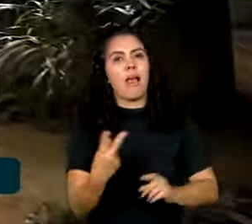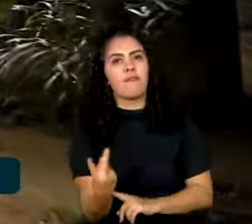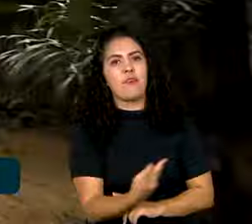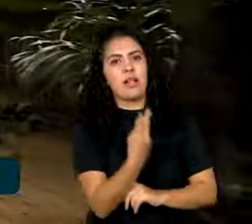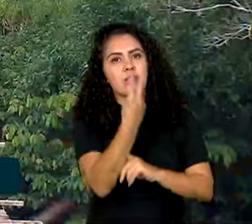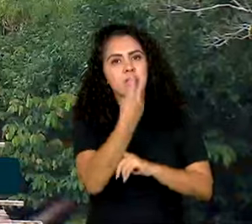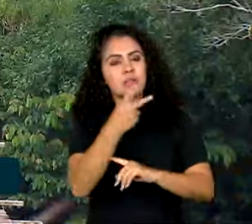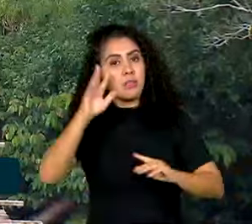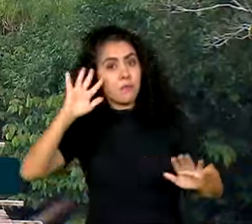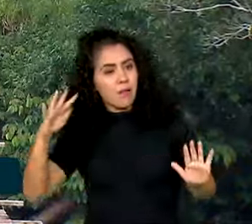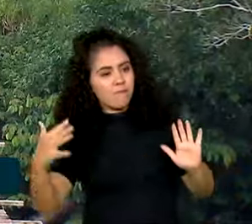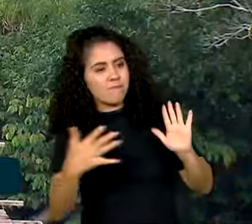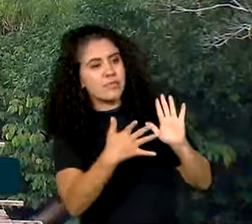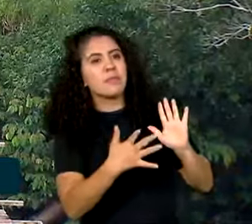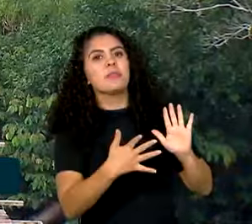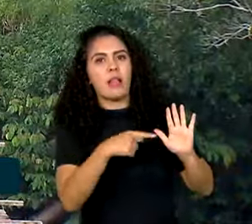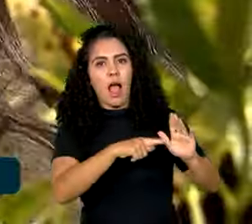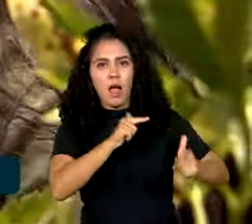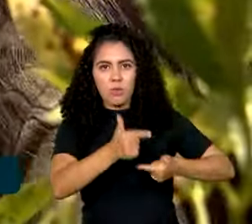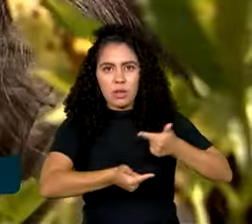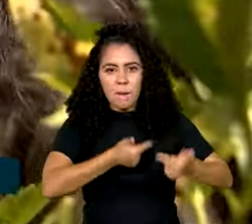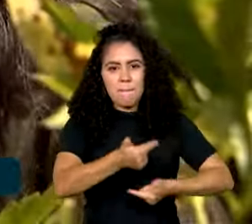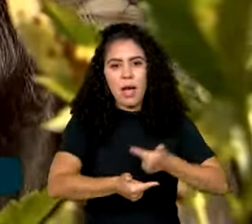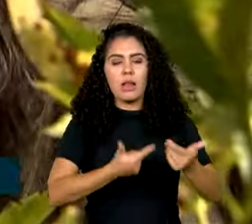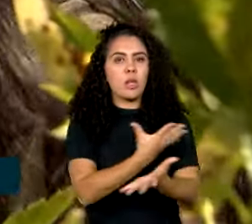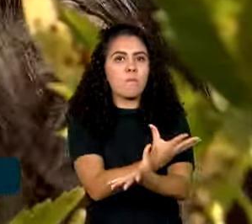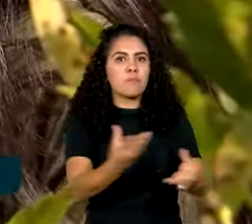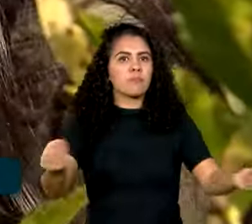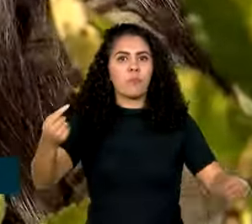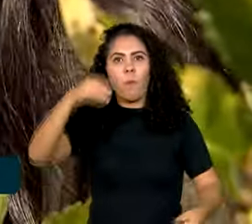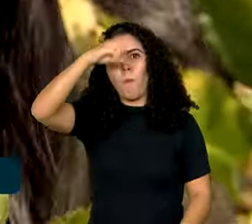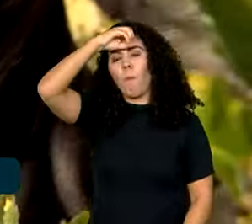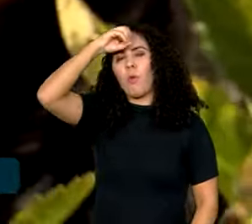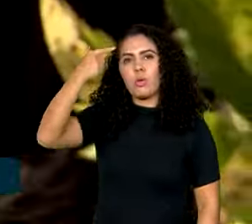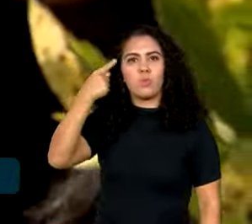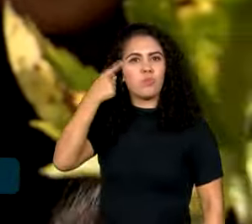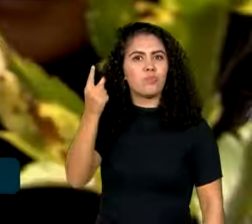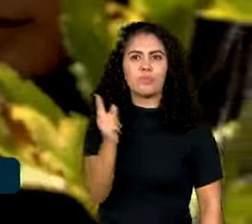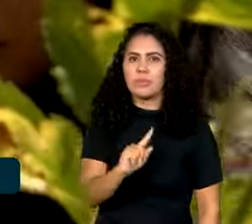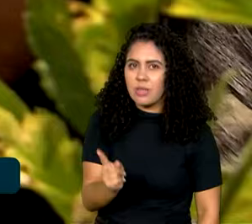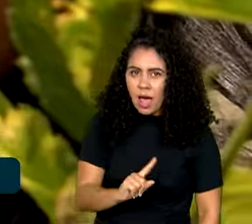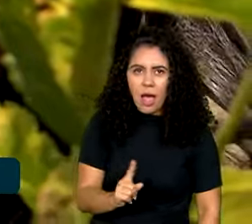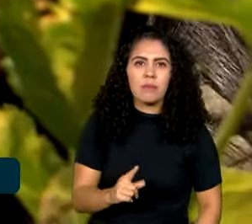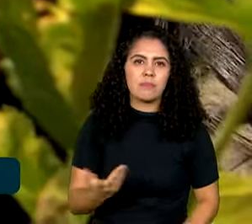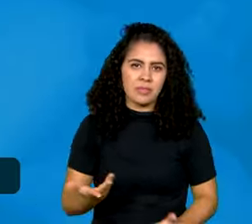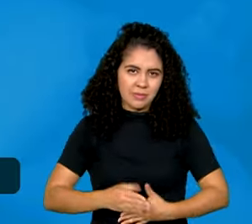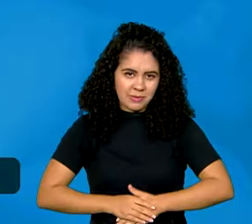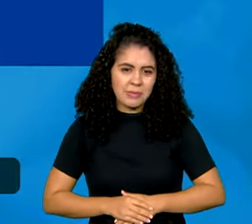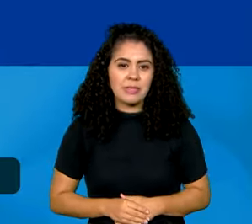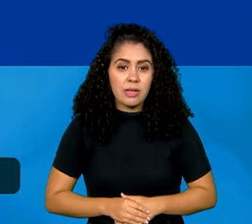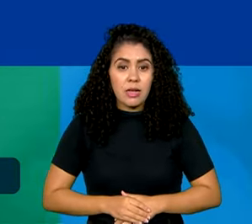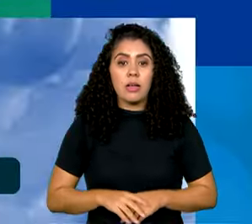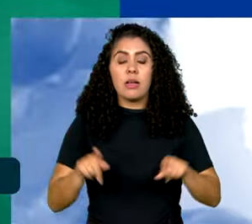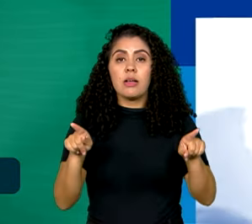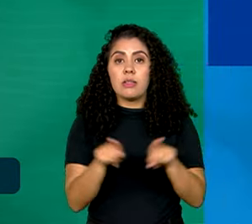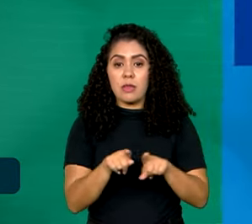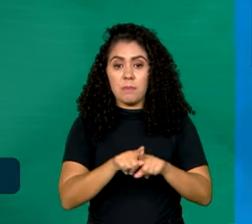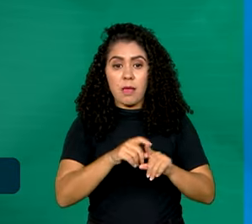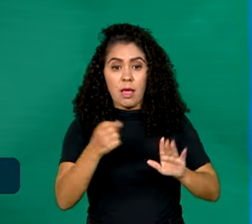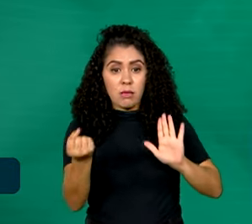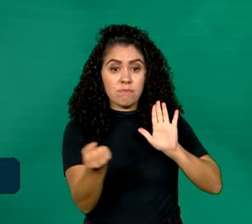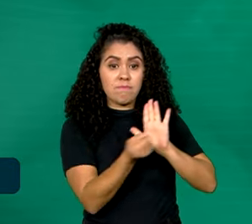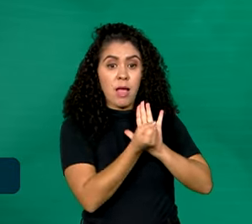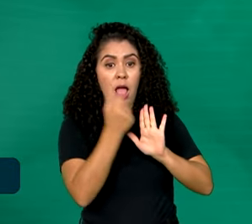visibilidade a esse trabalho que muita gente ainda não conhece ou reconhece. O selo pode ser